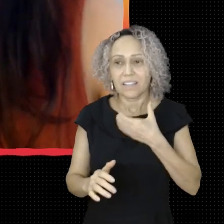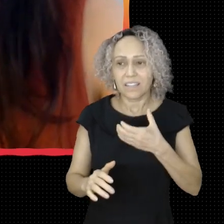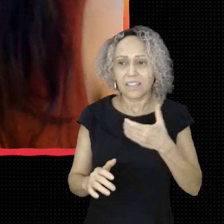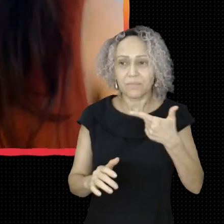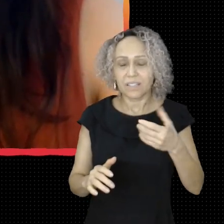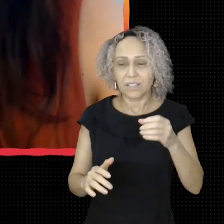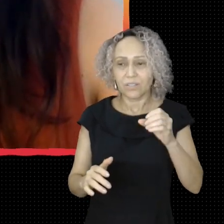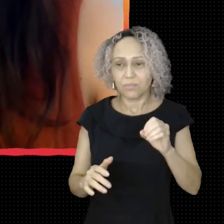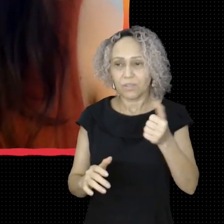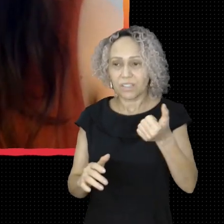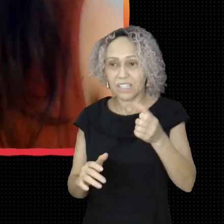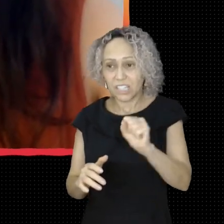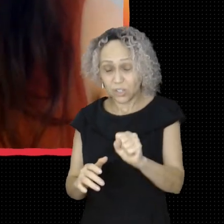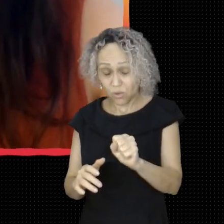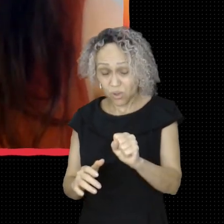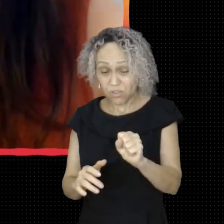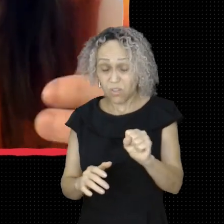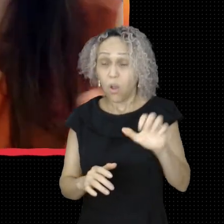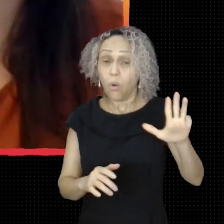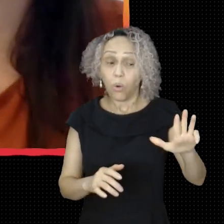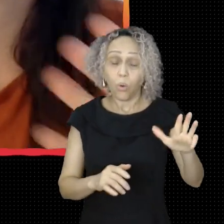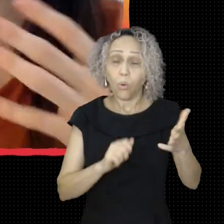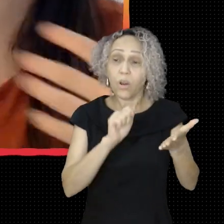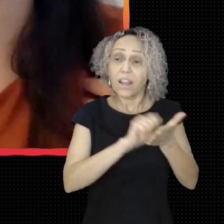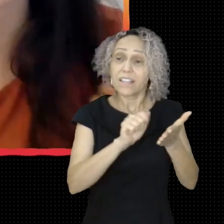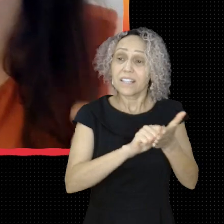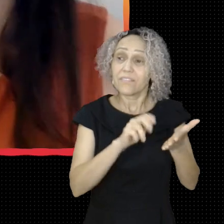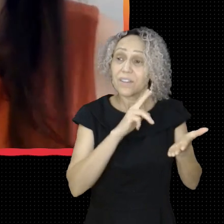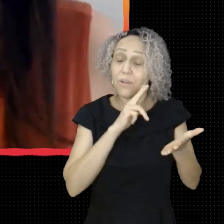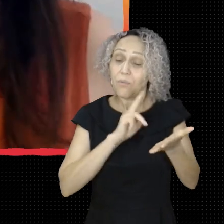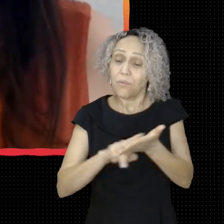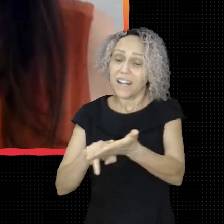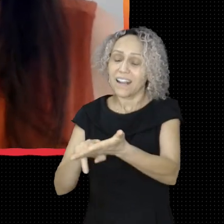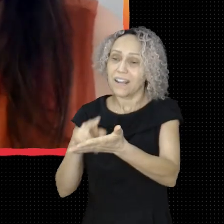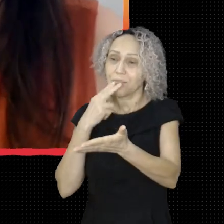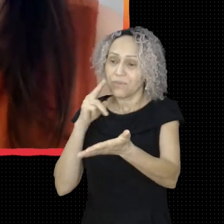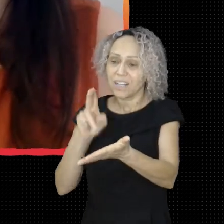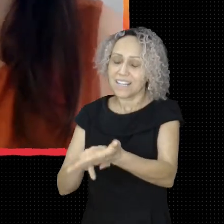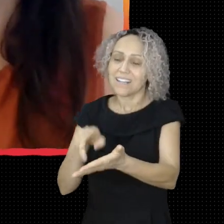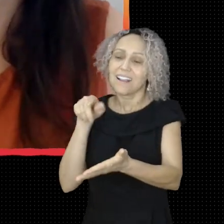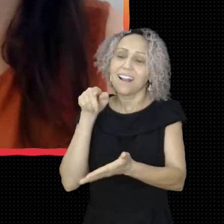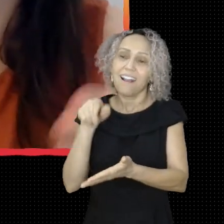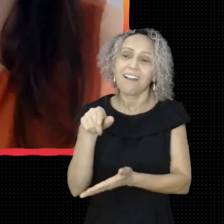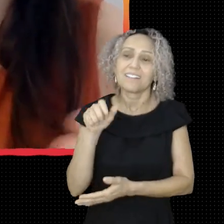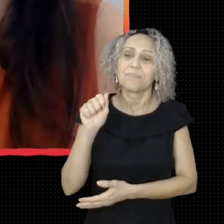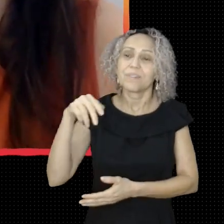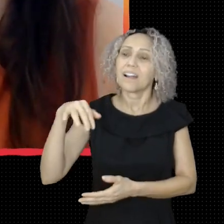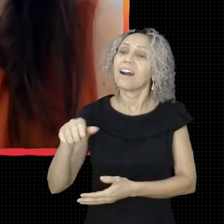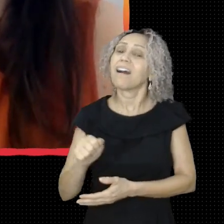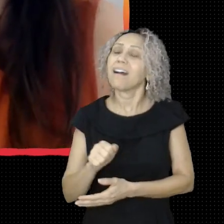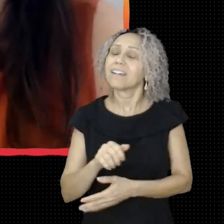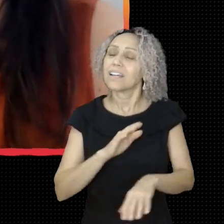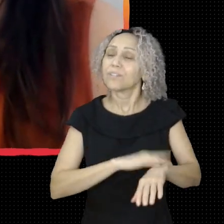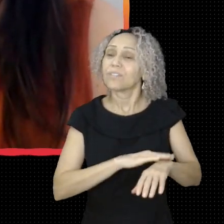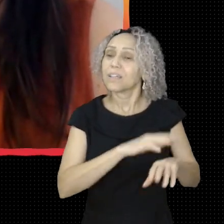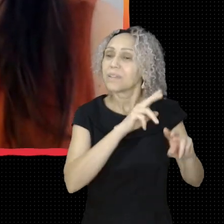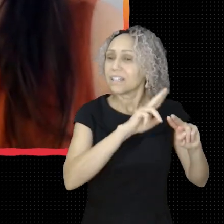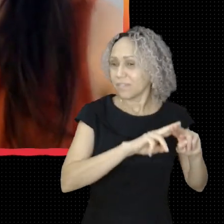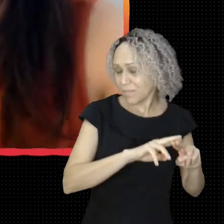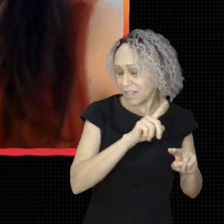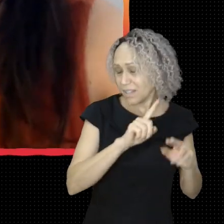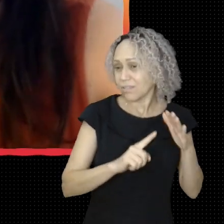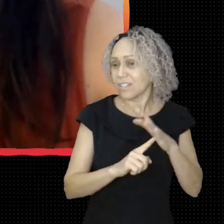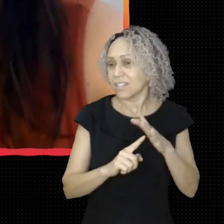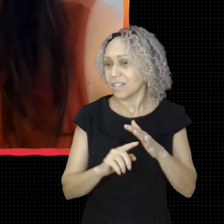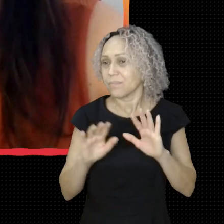preso em Curitiba. Ai, gente, eu juro, eu fico até emocionada. E assim, reparem o que ele diz. A luta continua e venceremos.